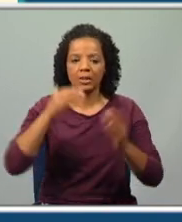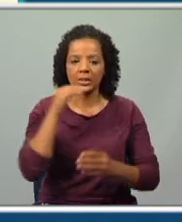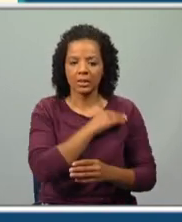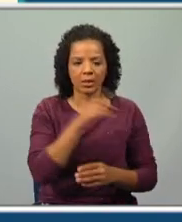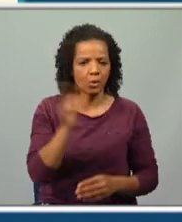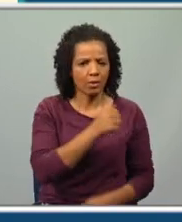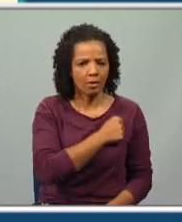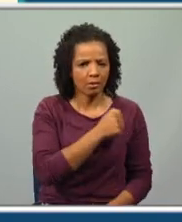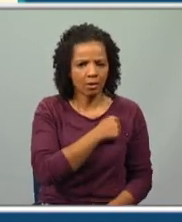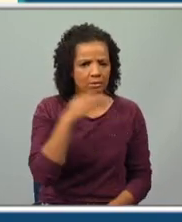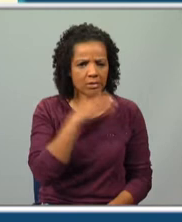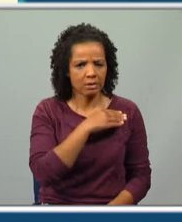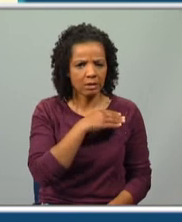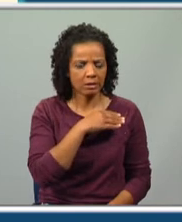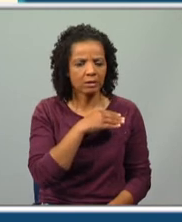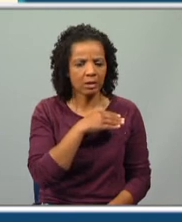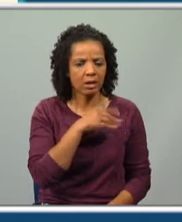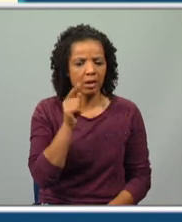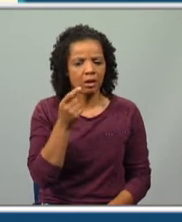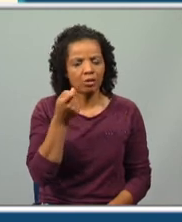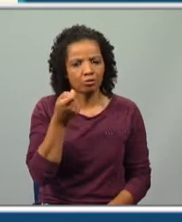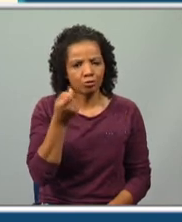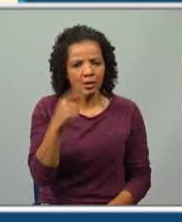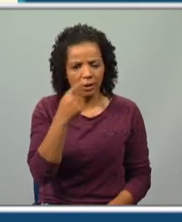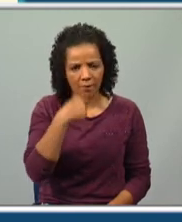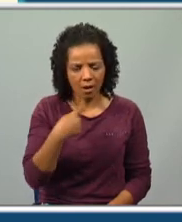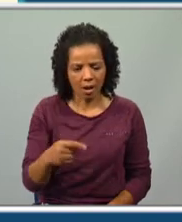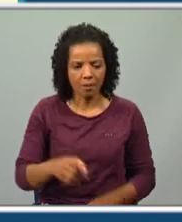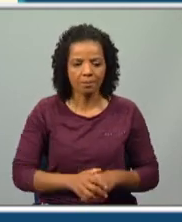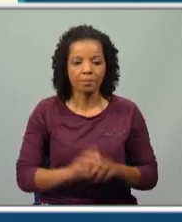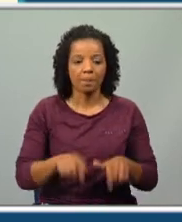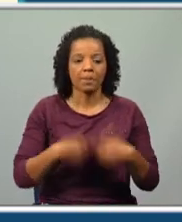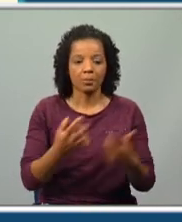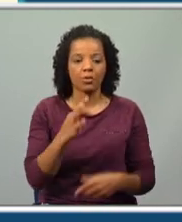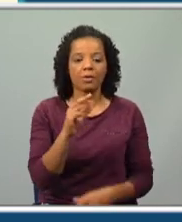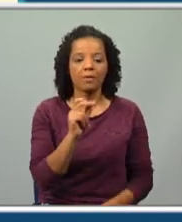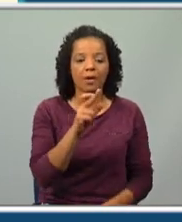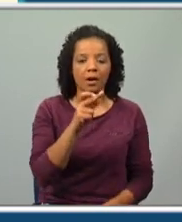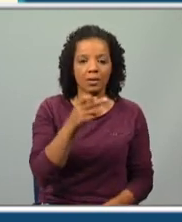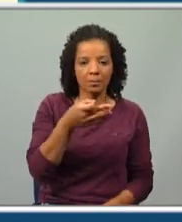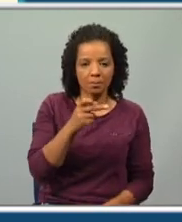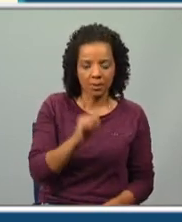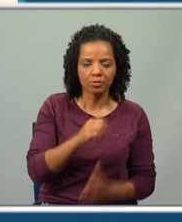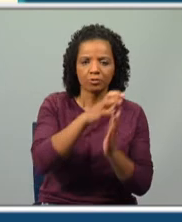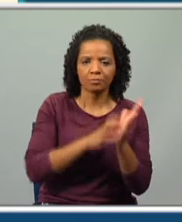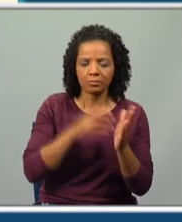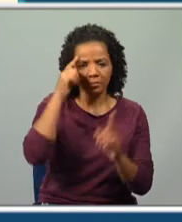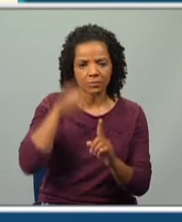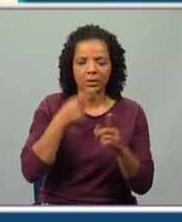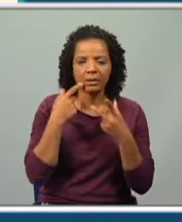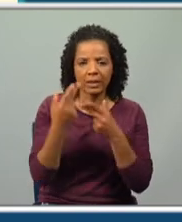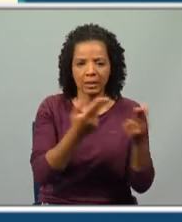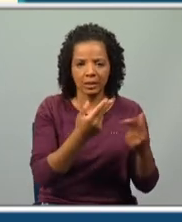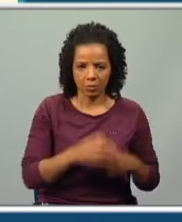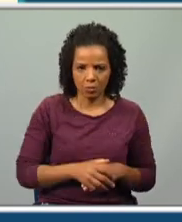não da Casa de Sintra, como tu ouviste. Há ali uma pequena incorreção. Depois Farpas, que são textos críticos, é uma espécie de